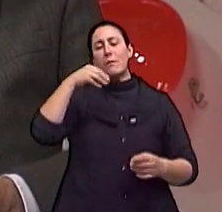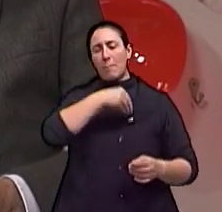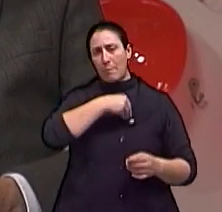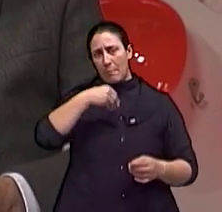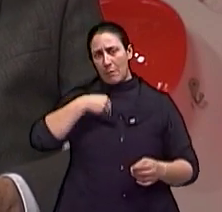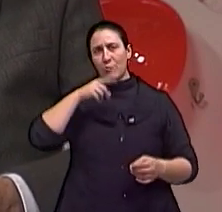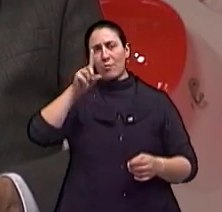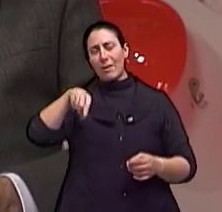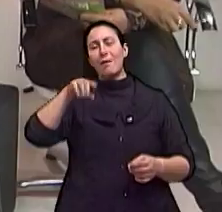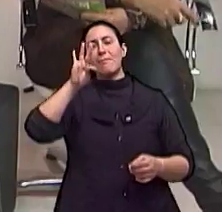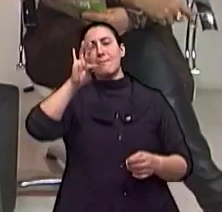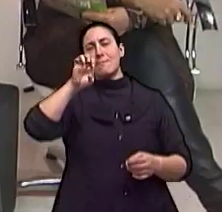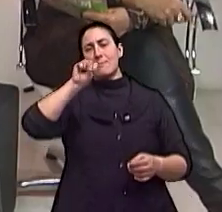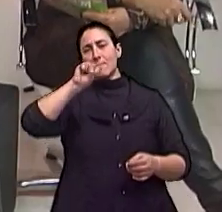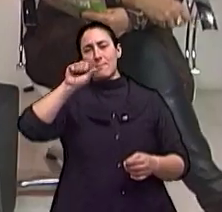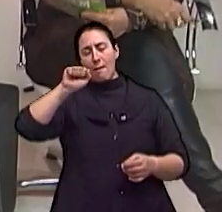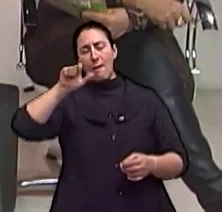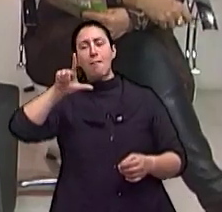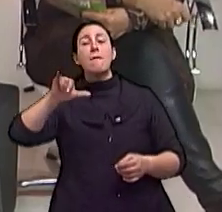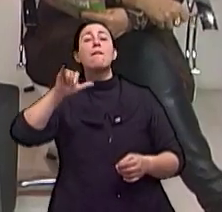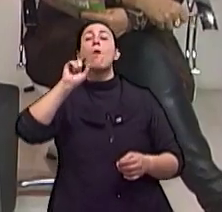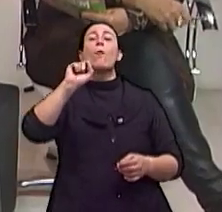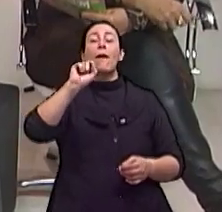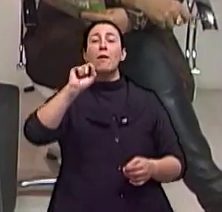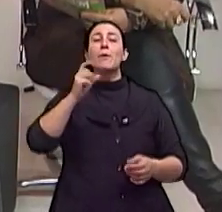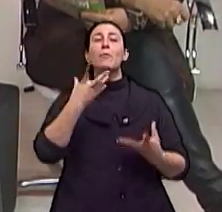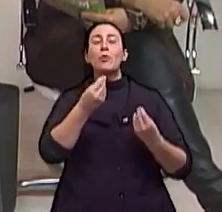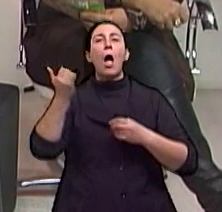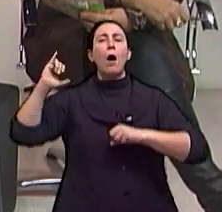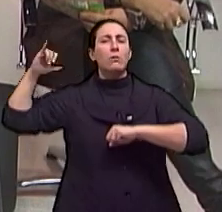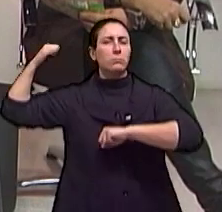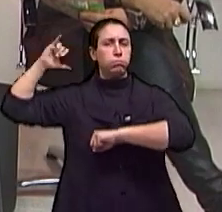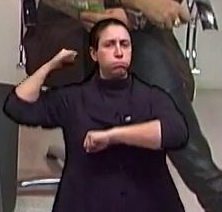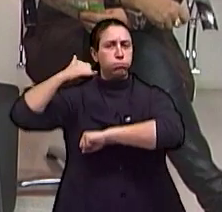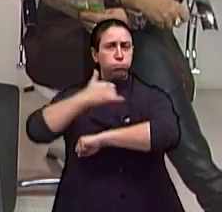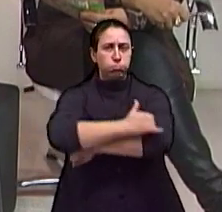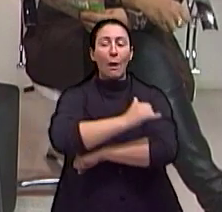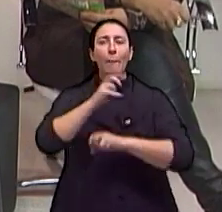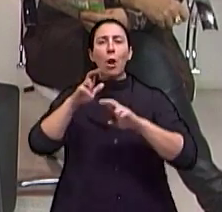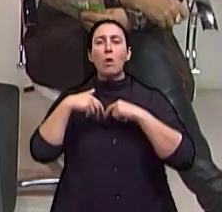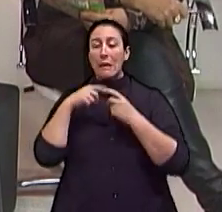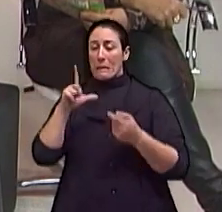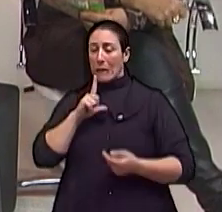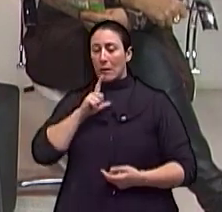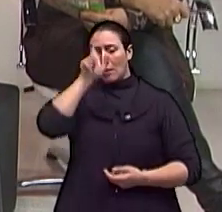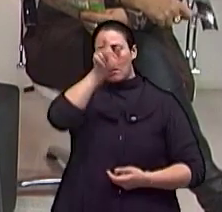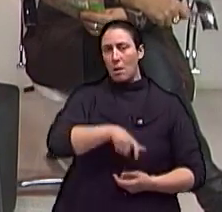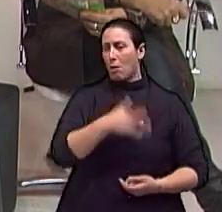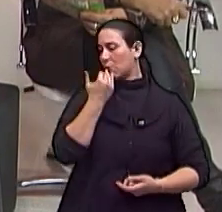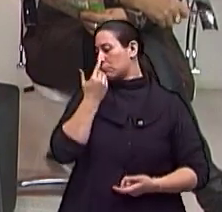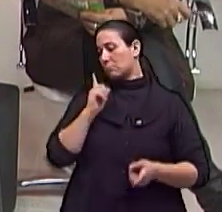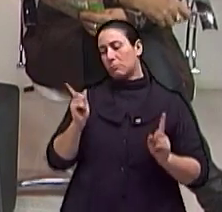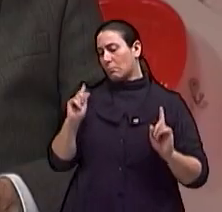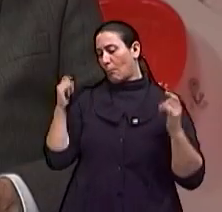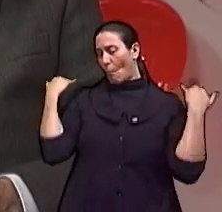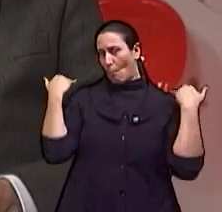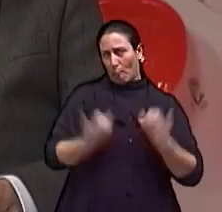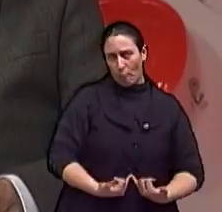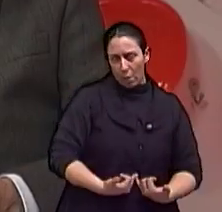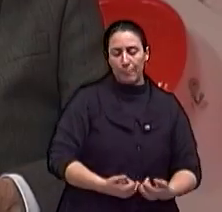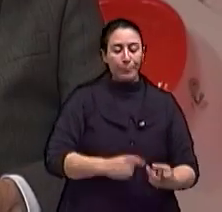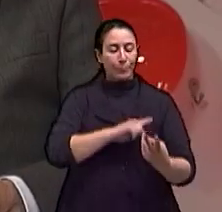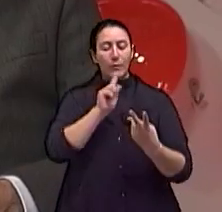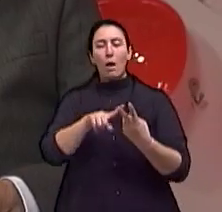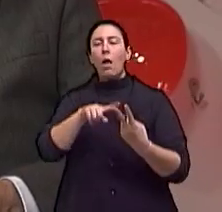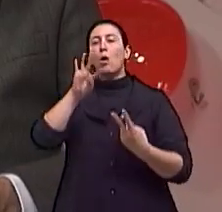mórbida. Ah, ok. Agressividade. A compulsão alimentar, né? É, TOC. A TOC é uma outra cirurgia que